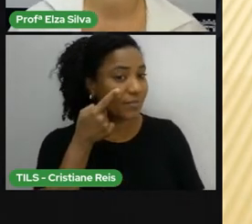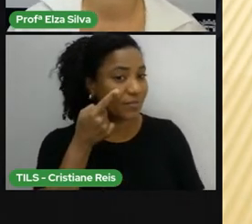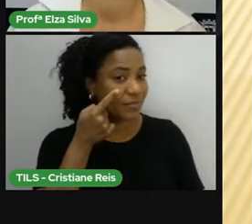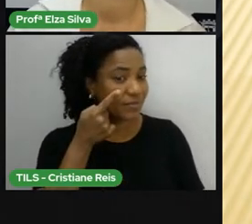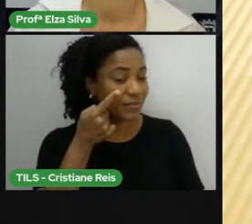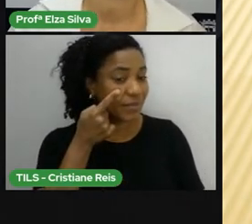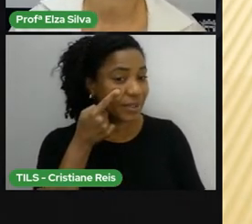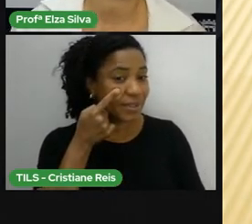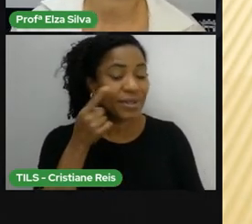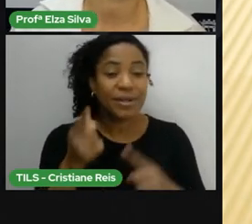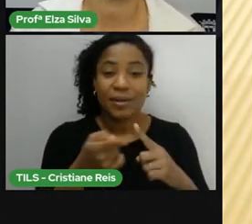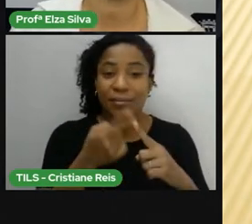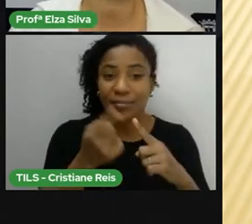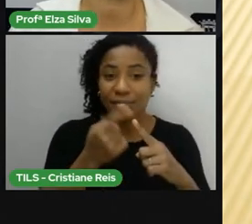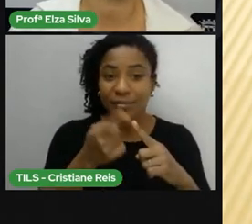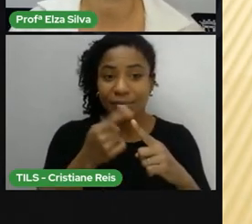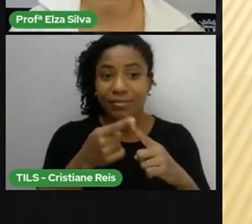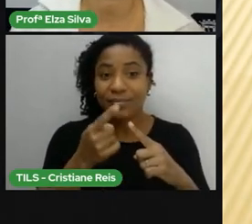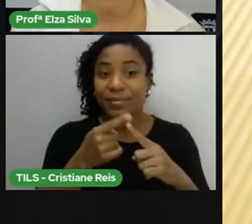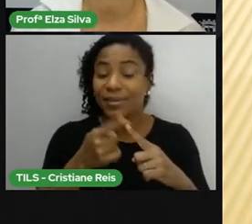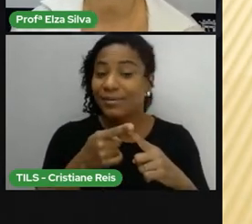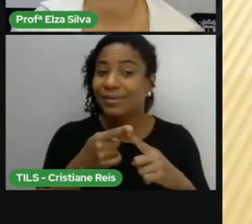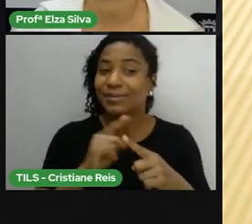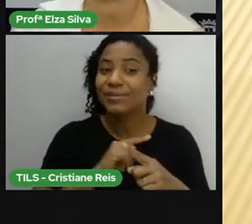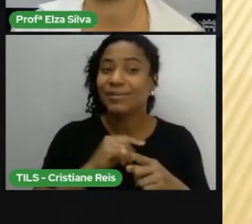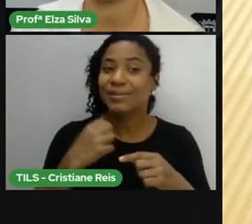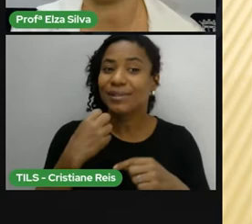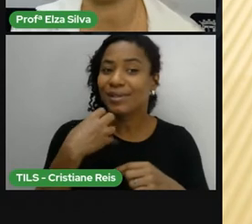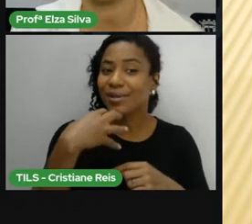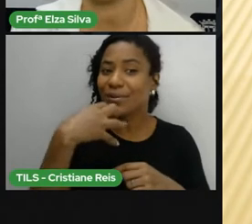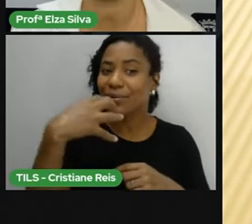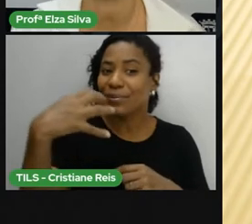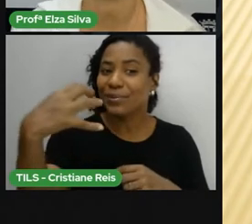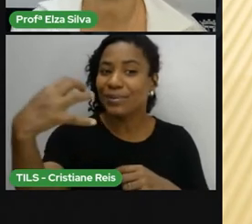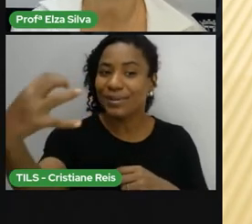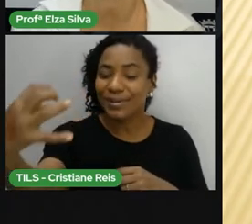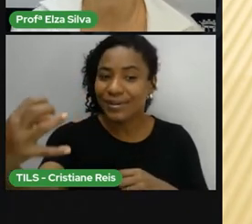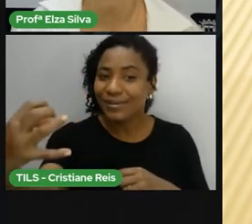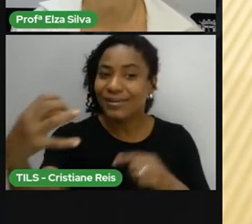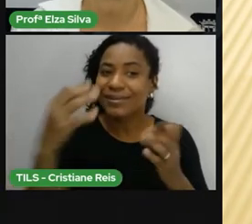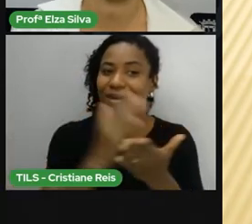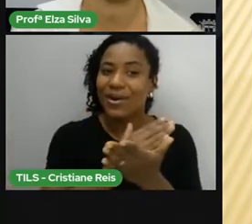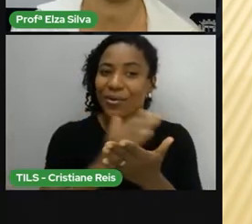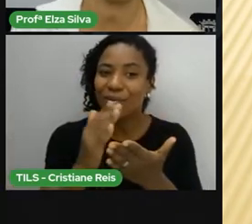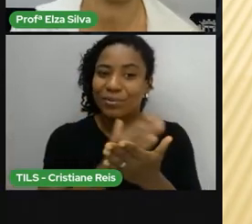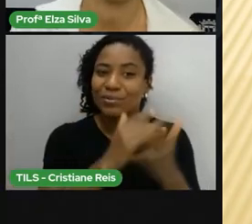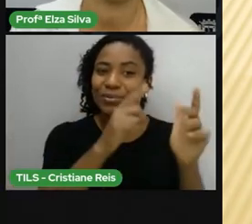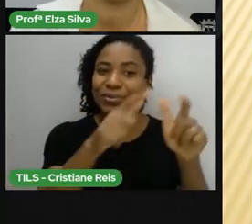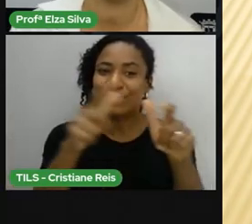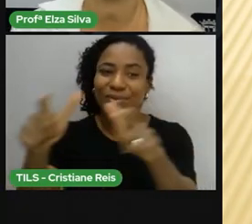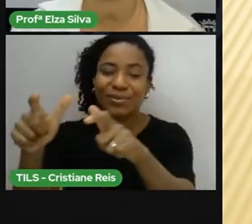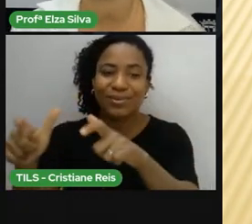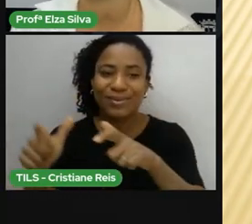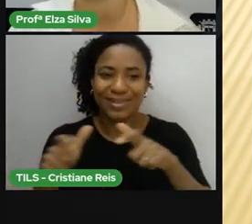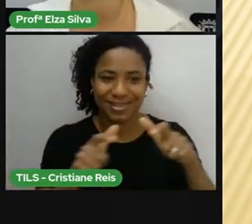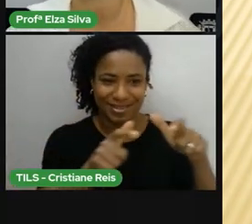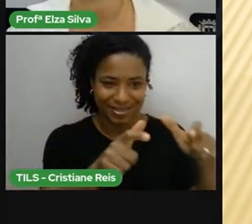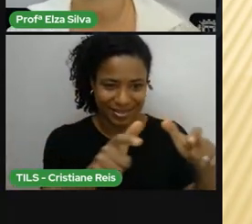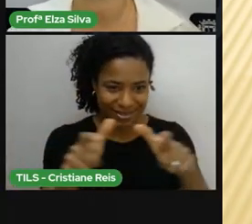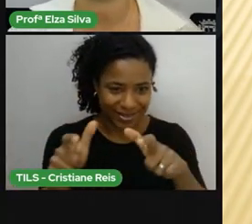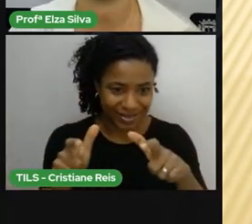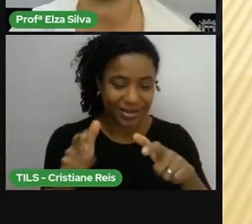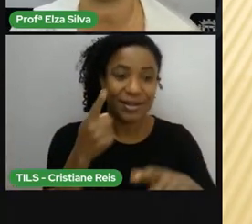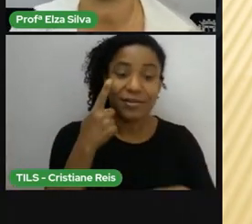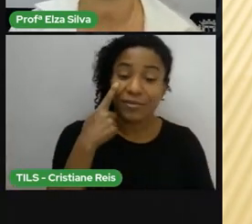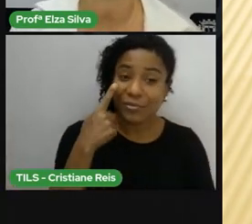Viajar um pouco Sobre os places Ou seja Alguns lugares Inclusive Vamos